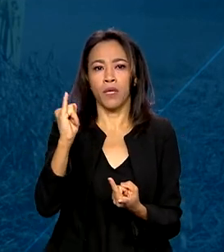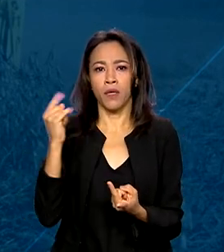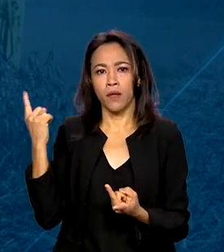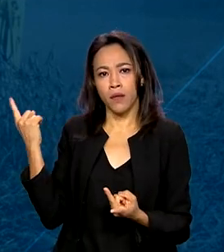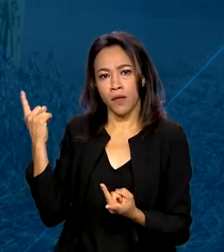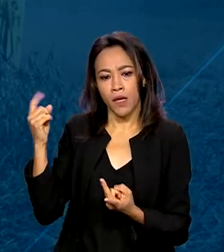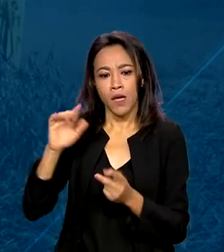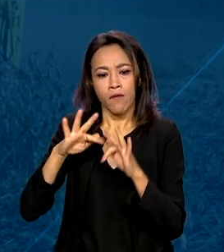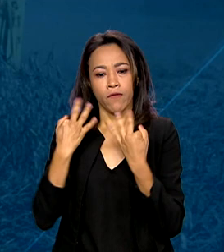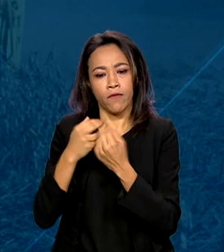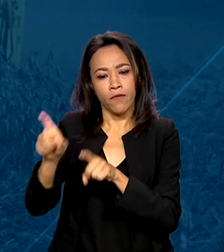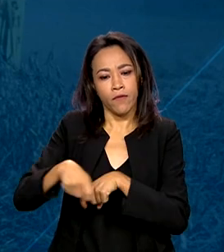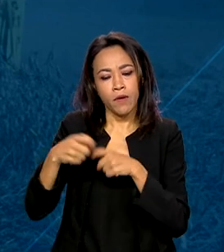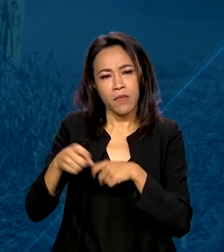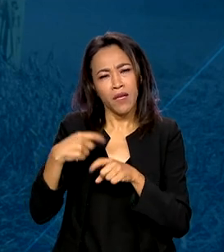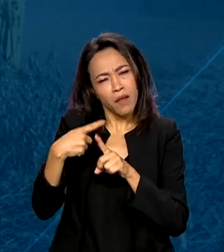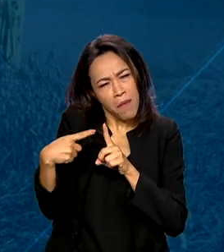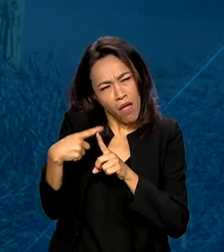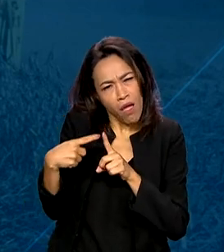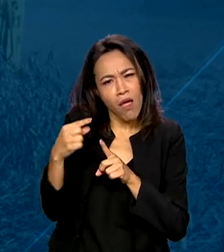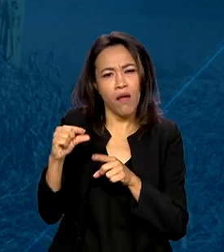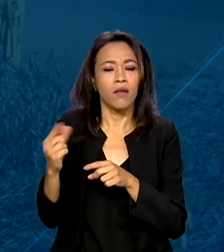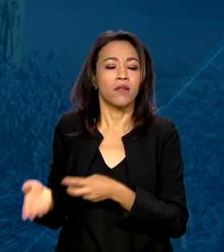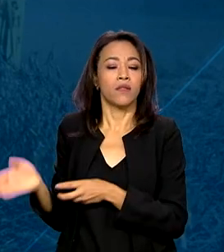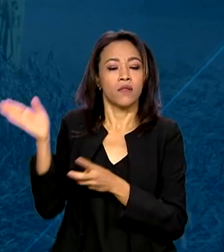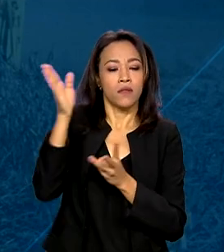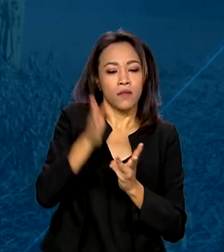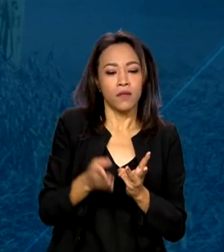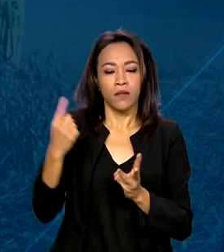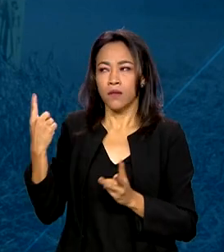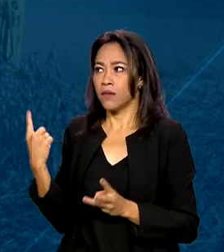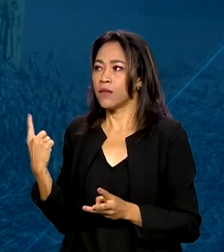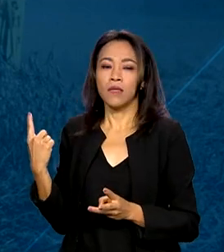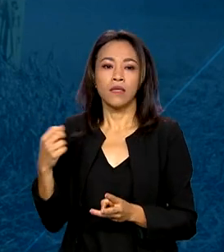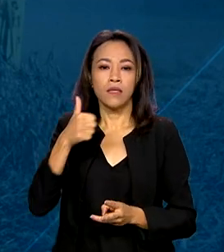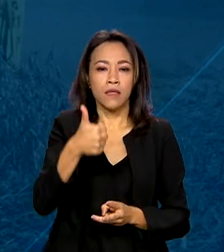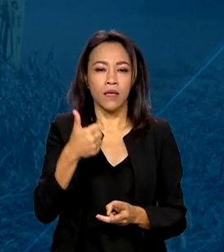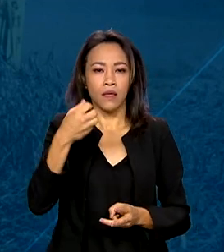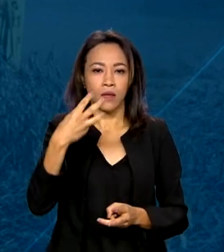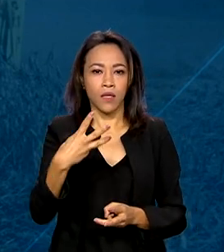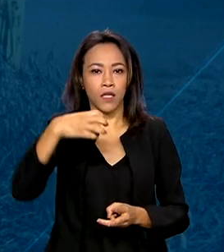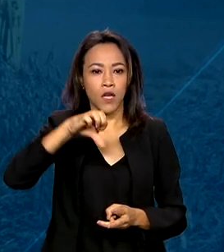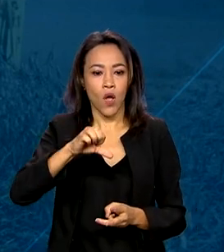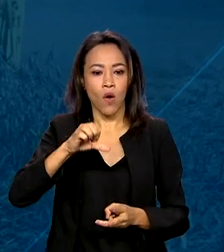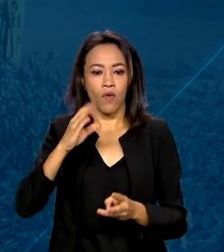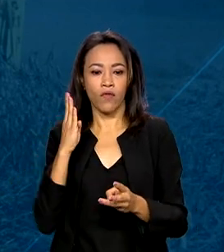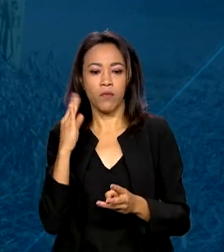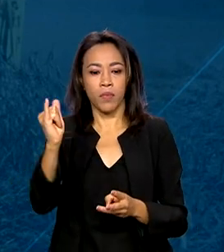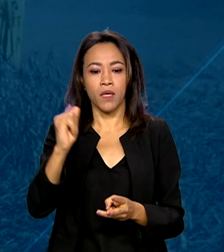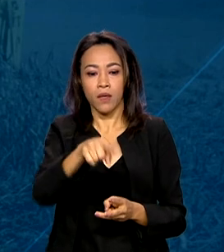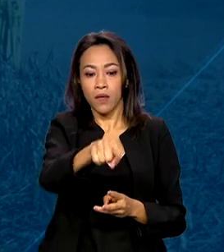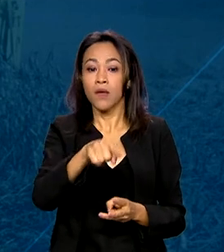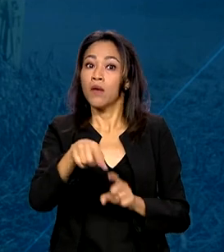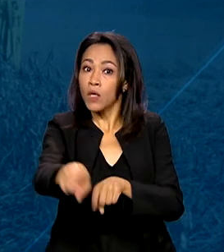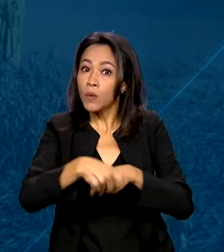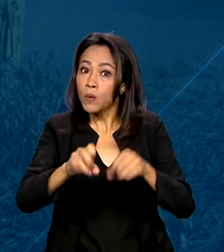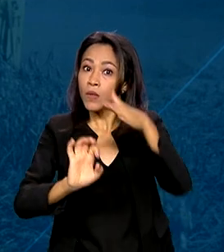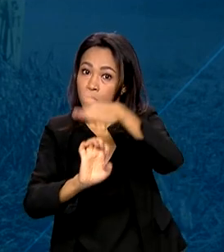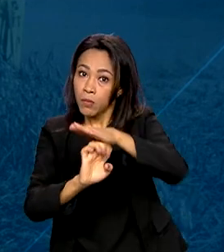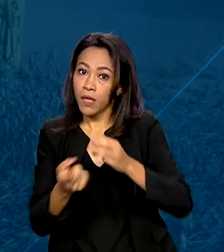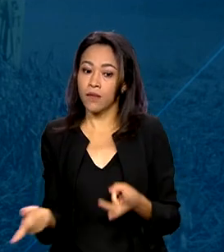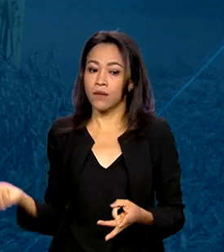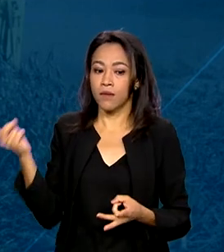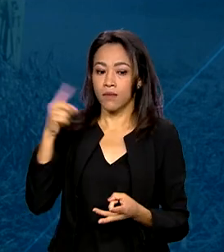familiares e médios produtores, 139 bilhões de reais para a agricultura empresarial e